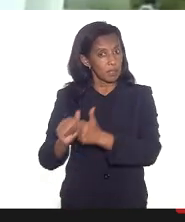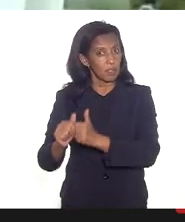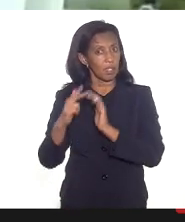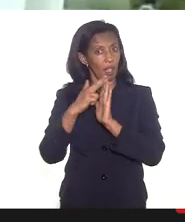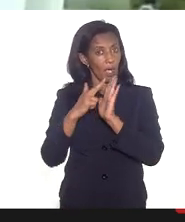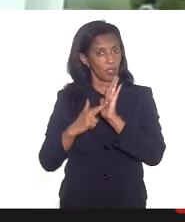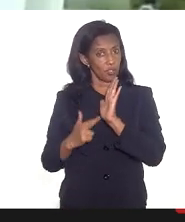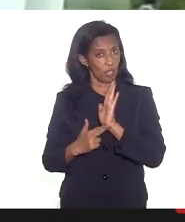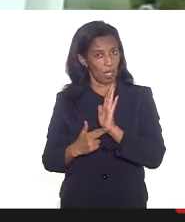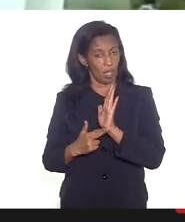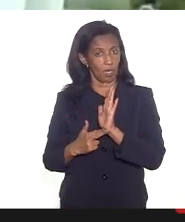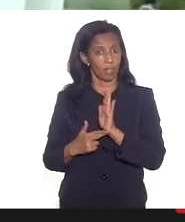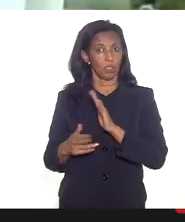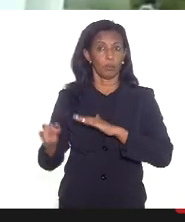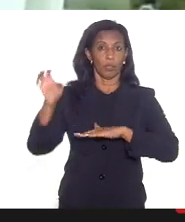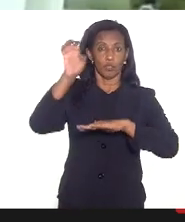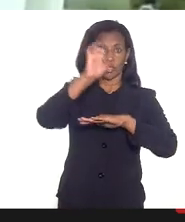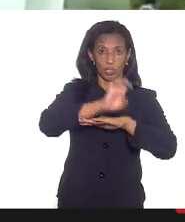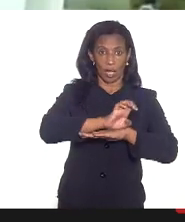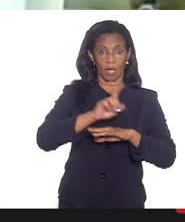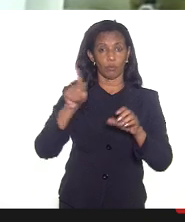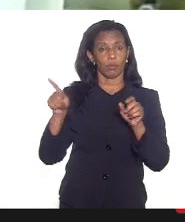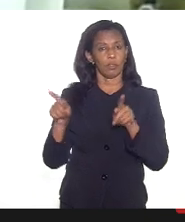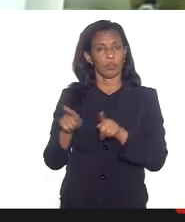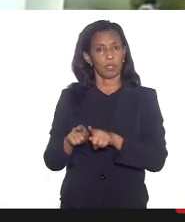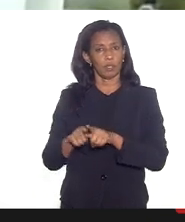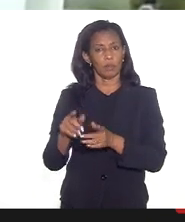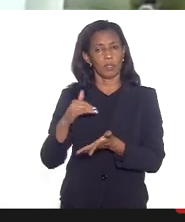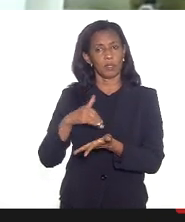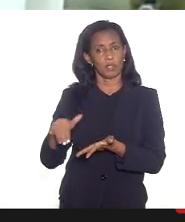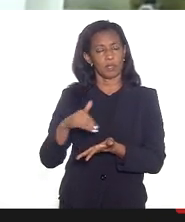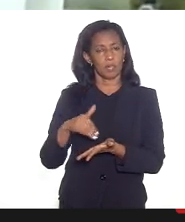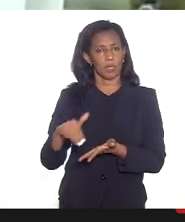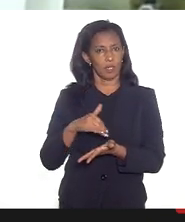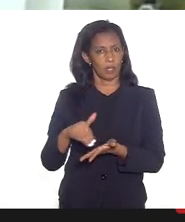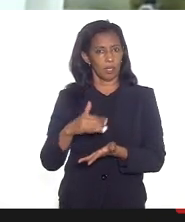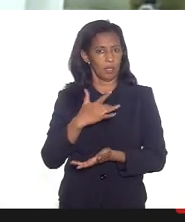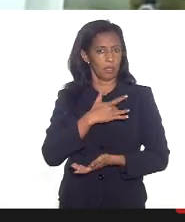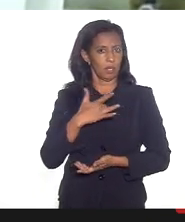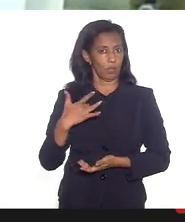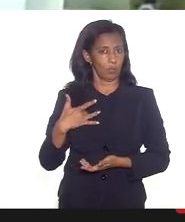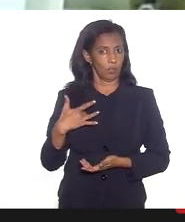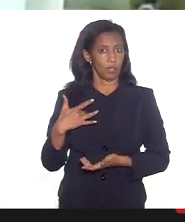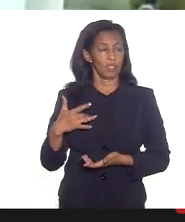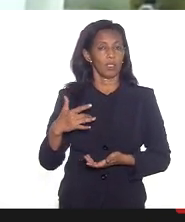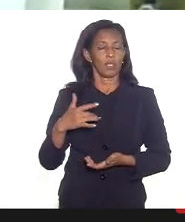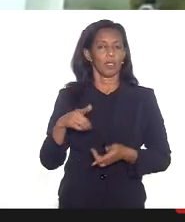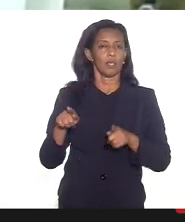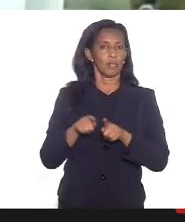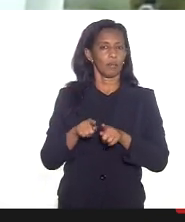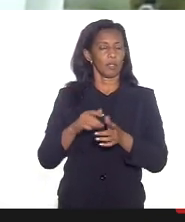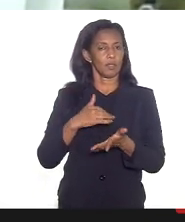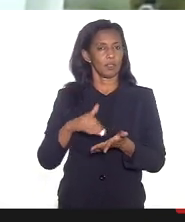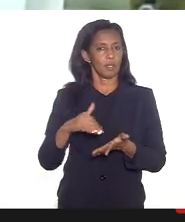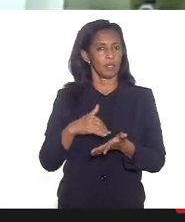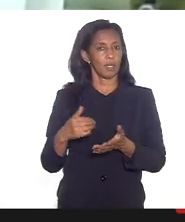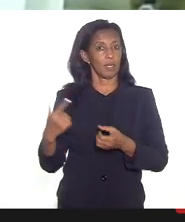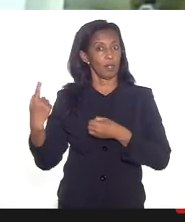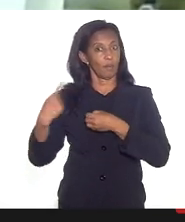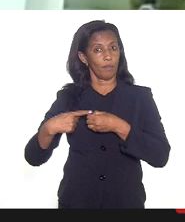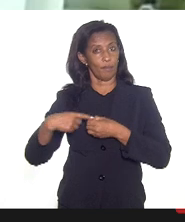estabelecidas pelo estado e o secretário de estado da saúde e o secretário municipal de saúde que estão